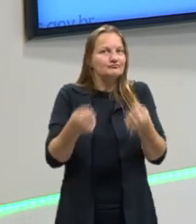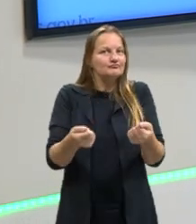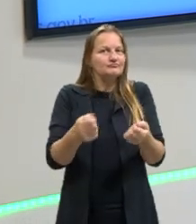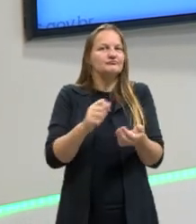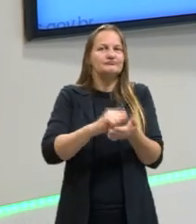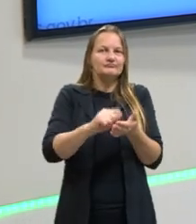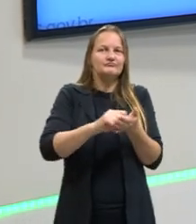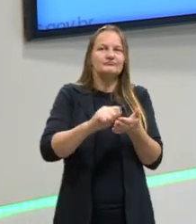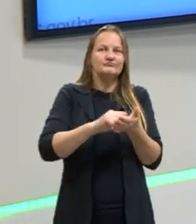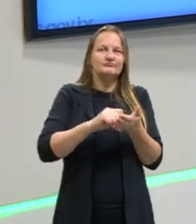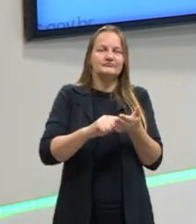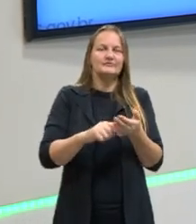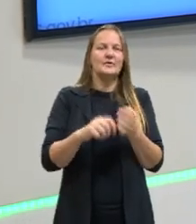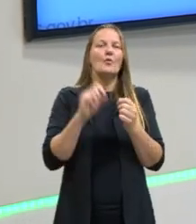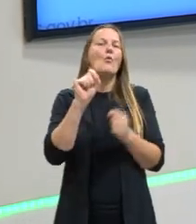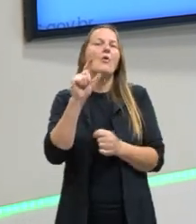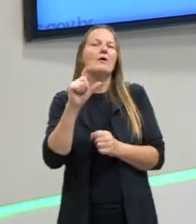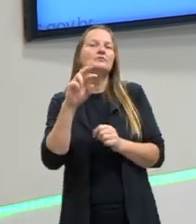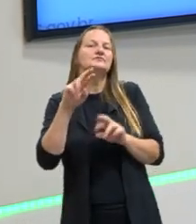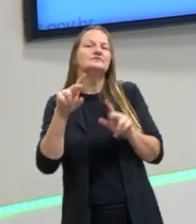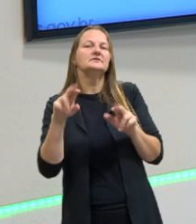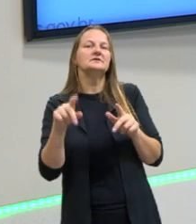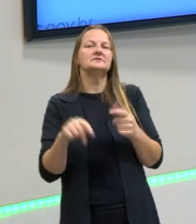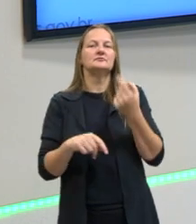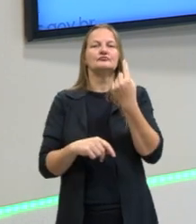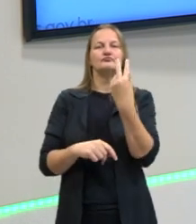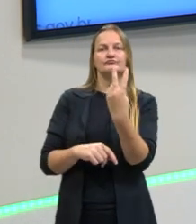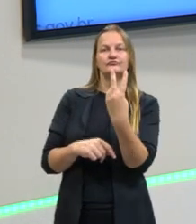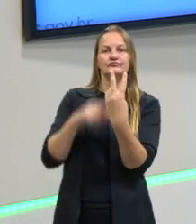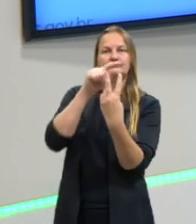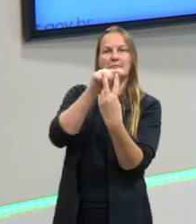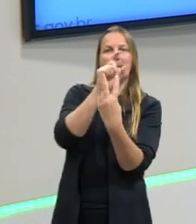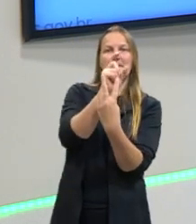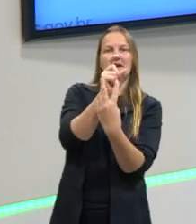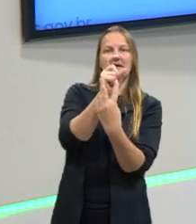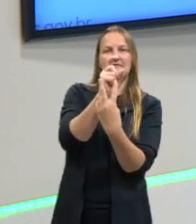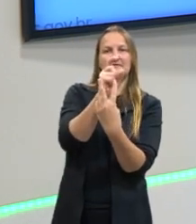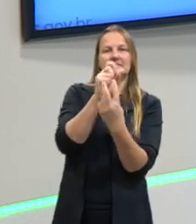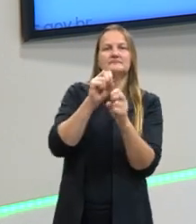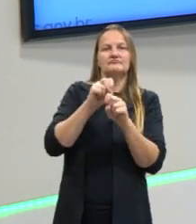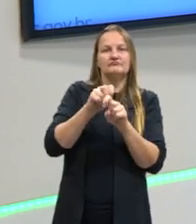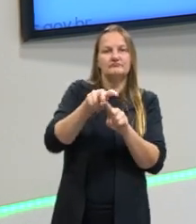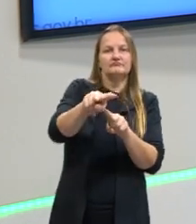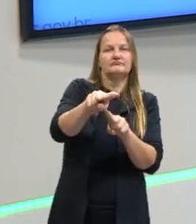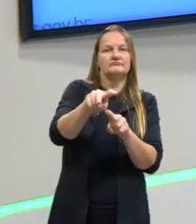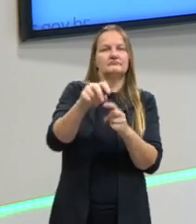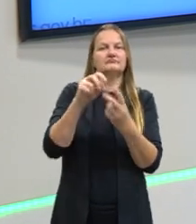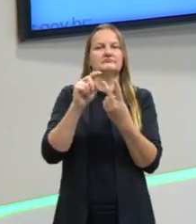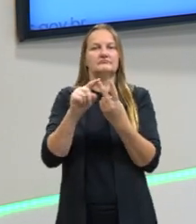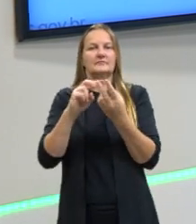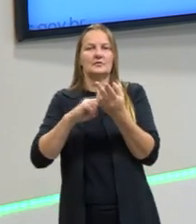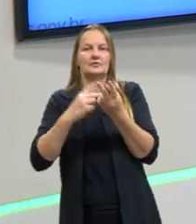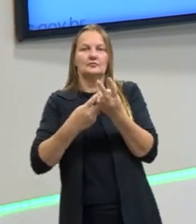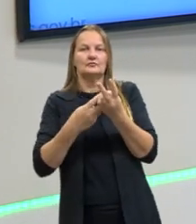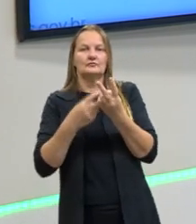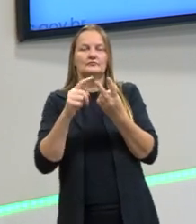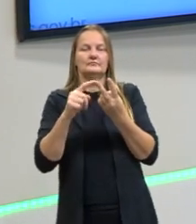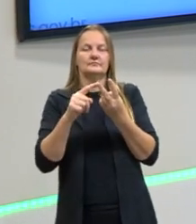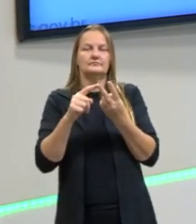Pode colocar aí, qual é a diferença, né? O que que difere os dois? Duplo sentido, ele